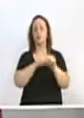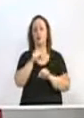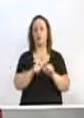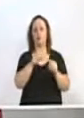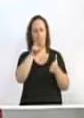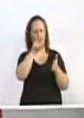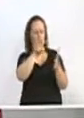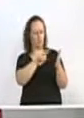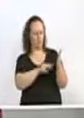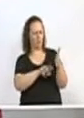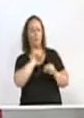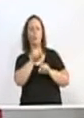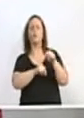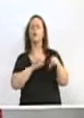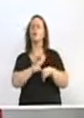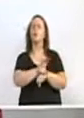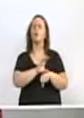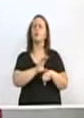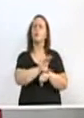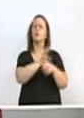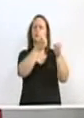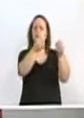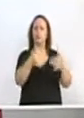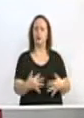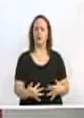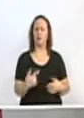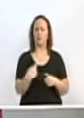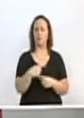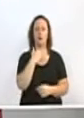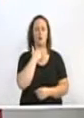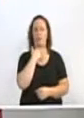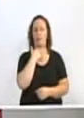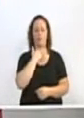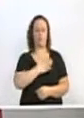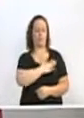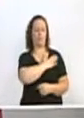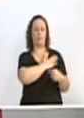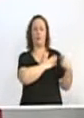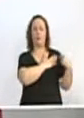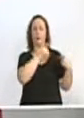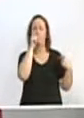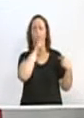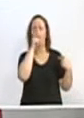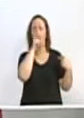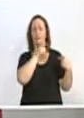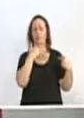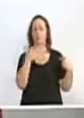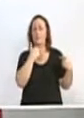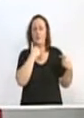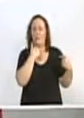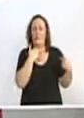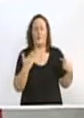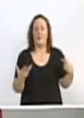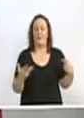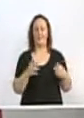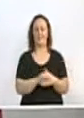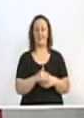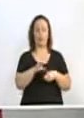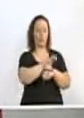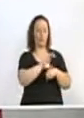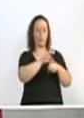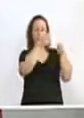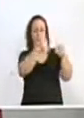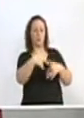que não permitem ao governante ser desonesto, não permitem ao governante ser mentiroso, não permitem ao